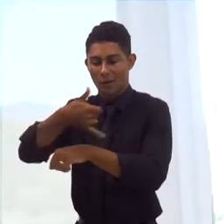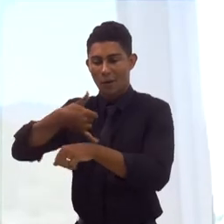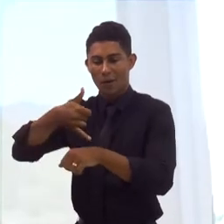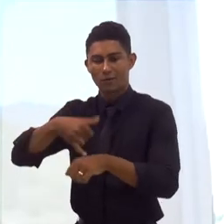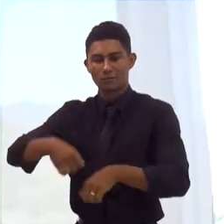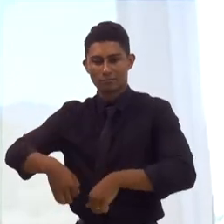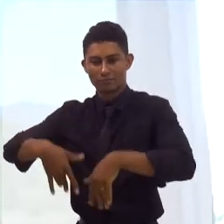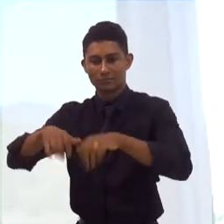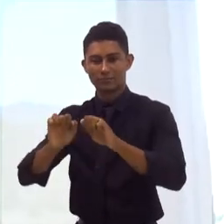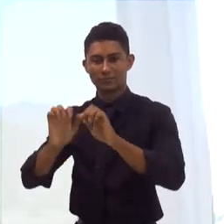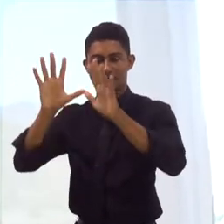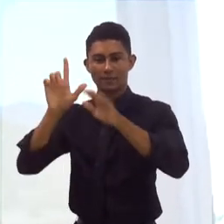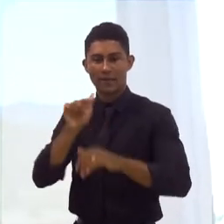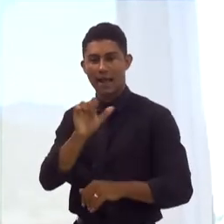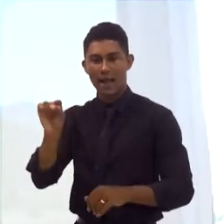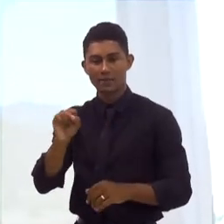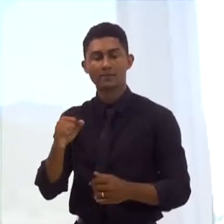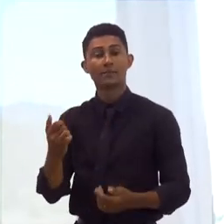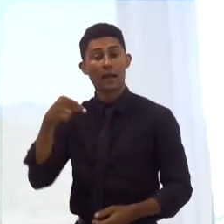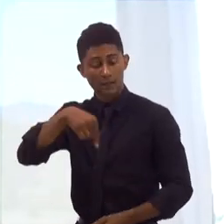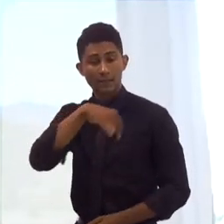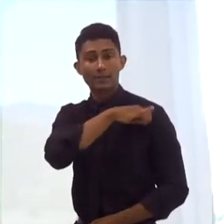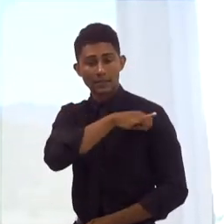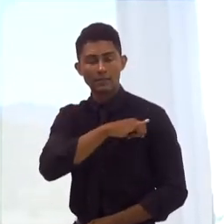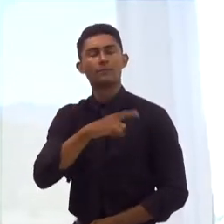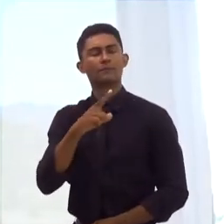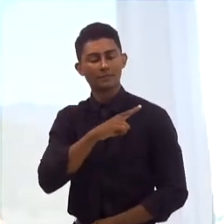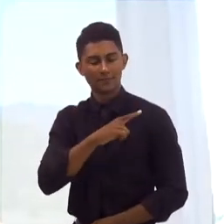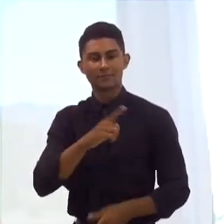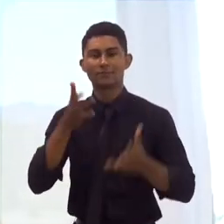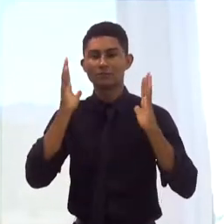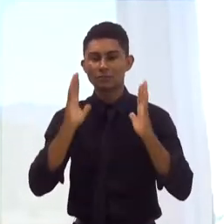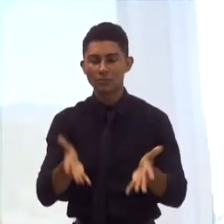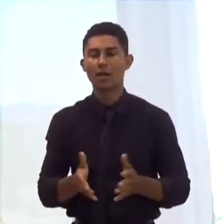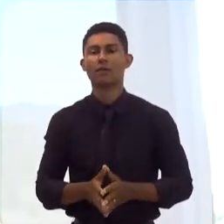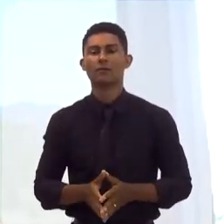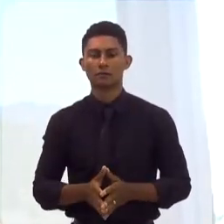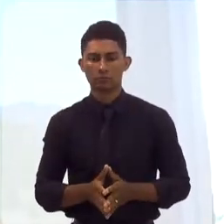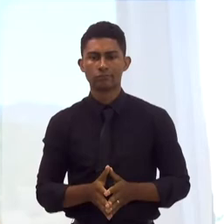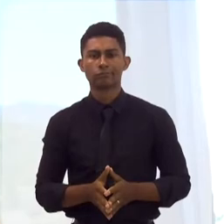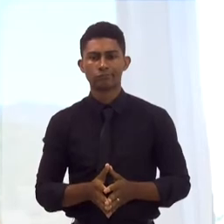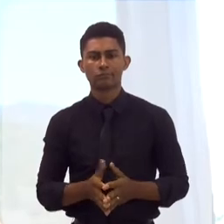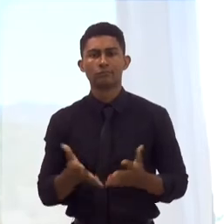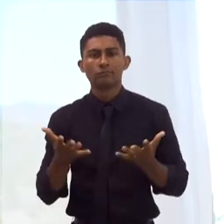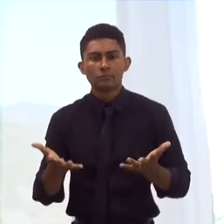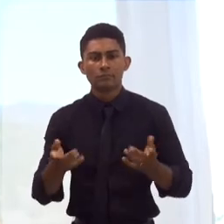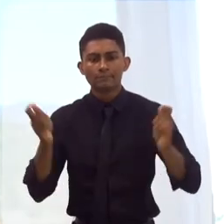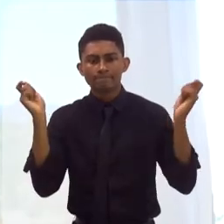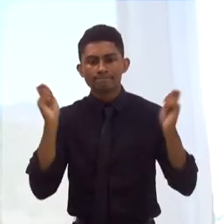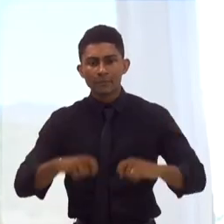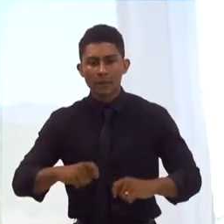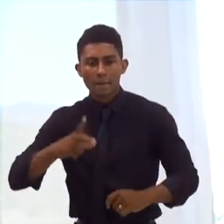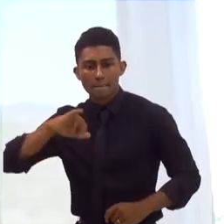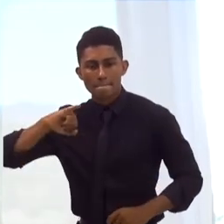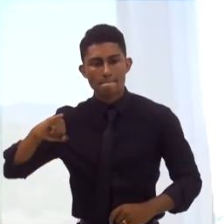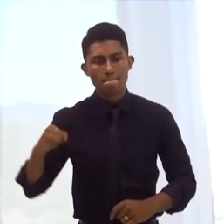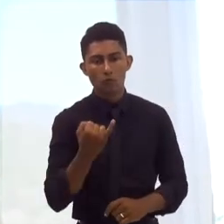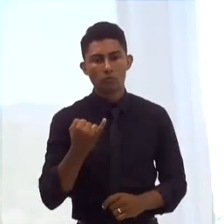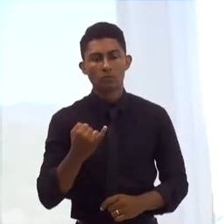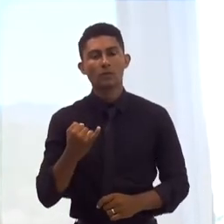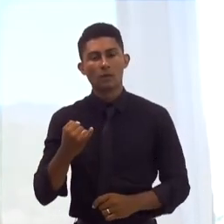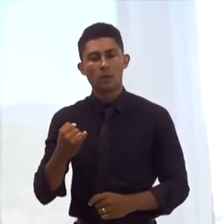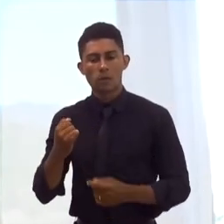gás. Então, gente tem aqui todos os elementos que nos permitem sair na frente